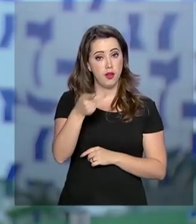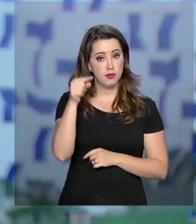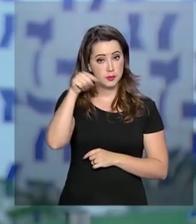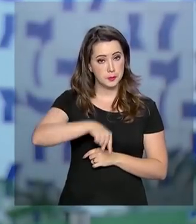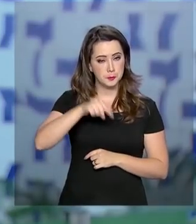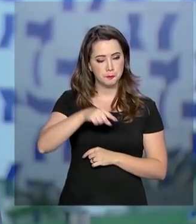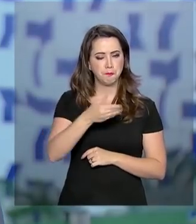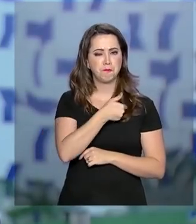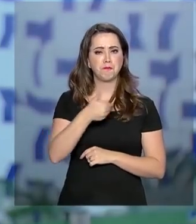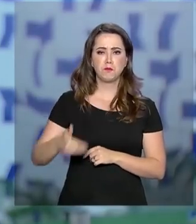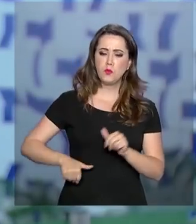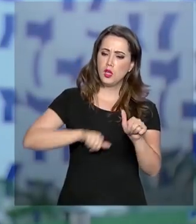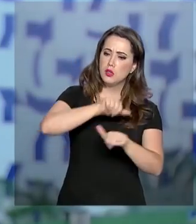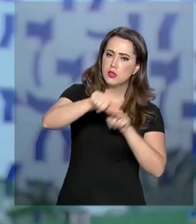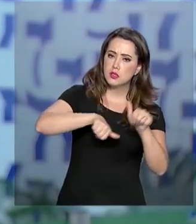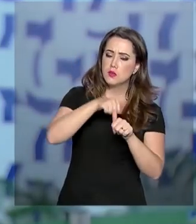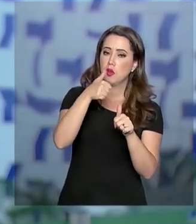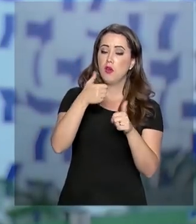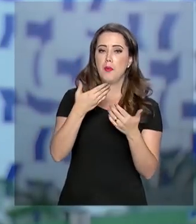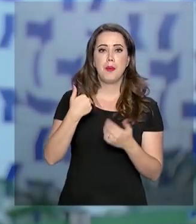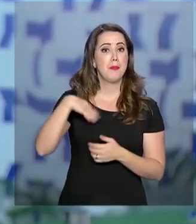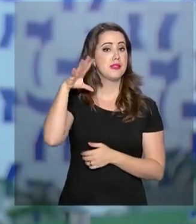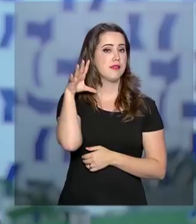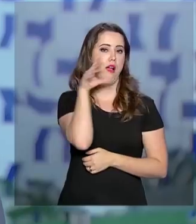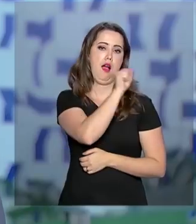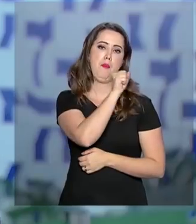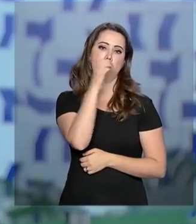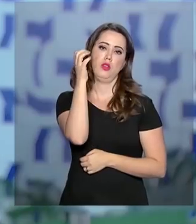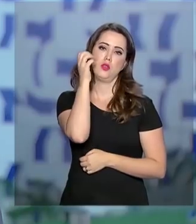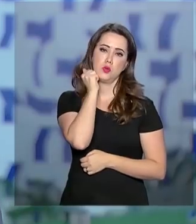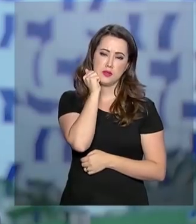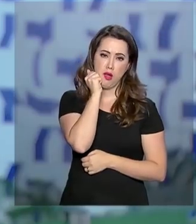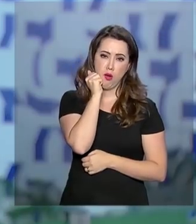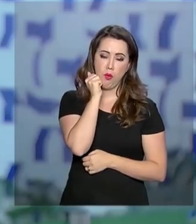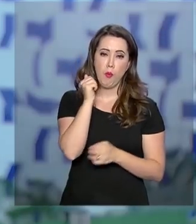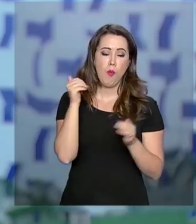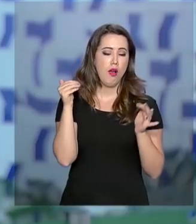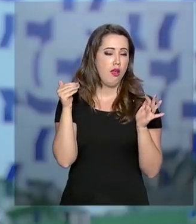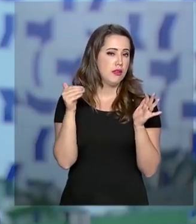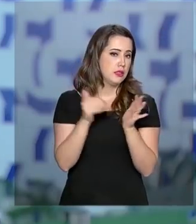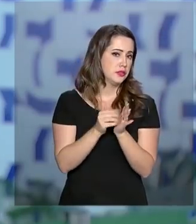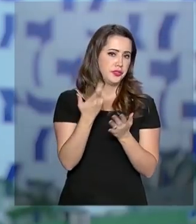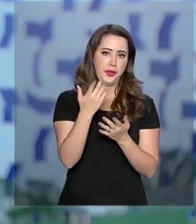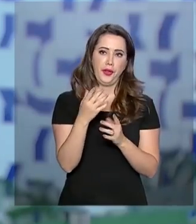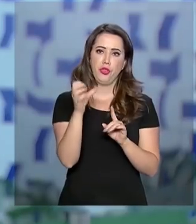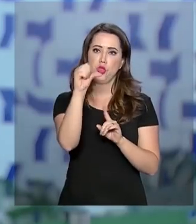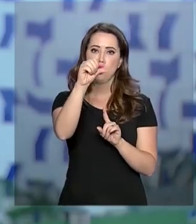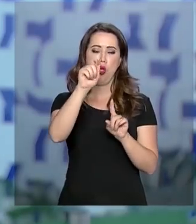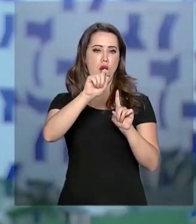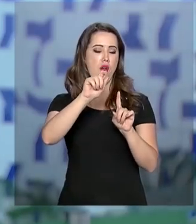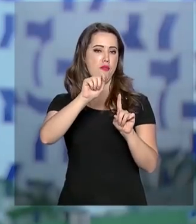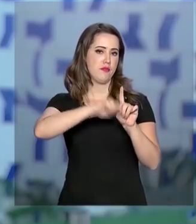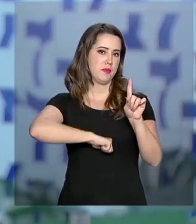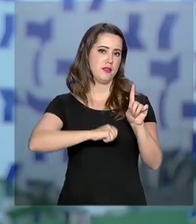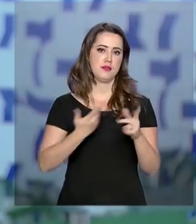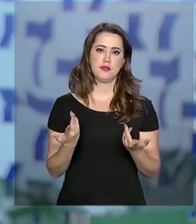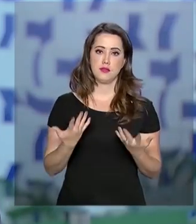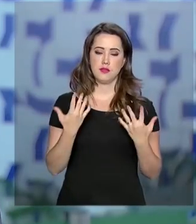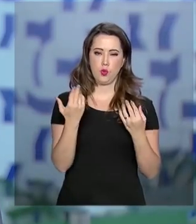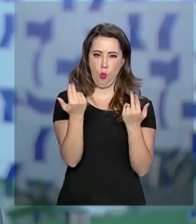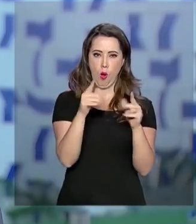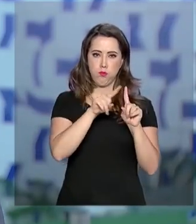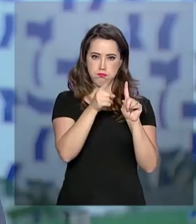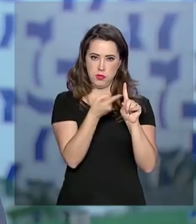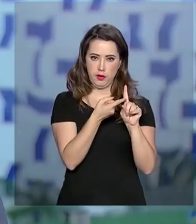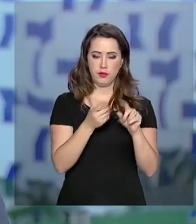pretende tornar esse processo mais rápido, né, para que tenha no máximo aí o tempo de uma gestação, ou seja, nove meses. Vamos ver